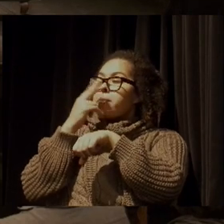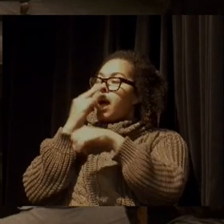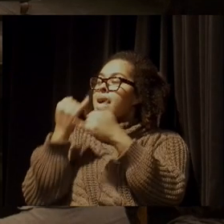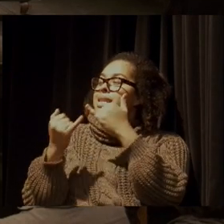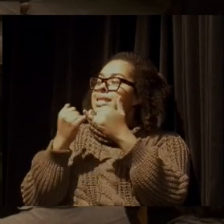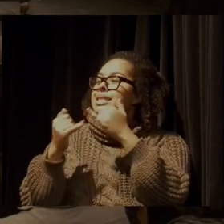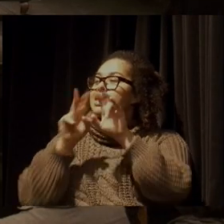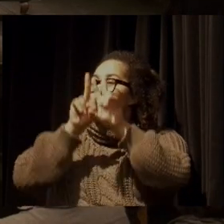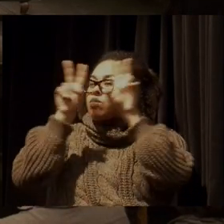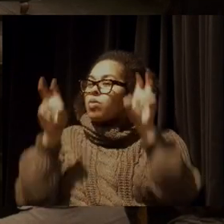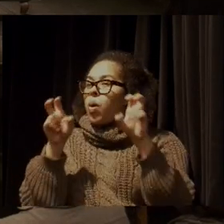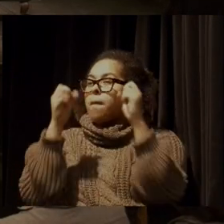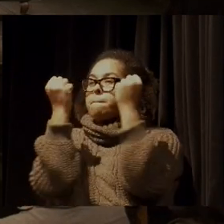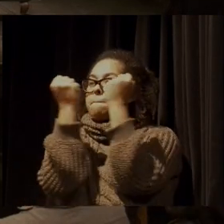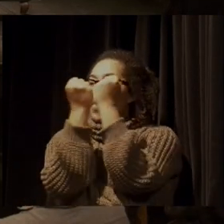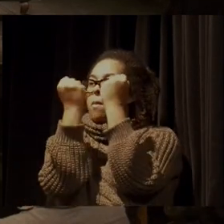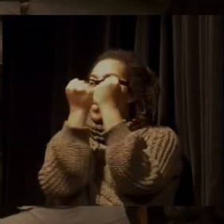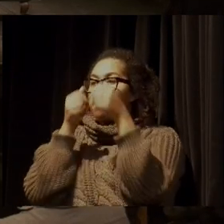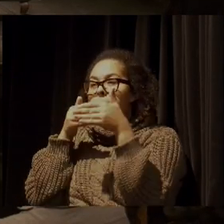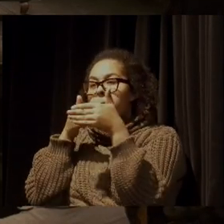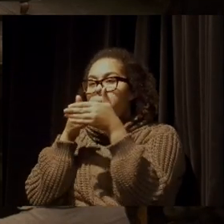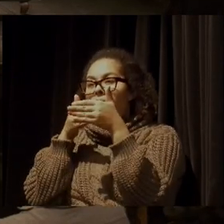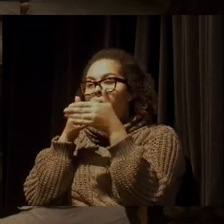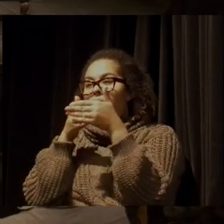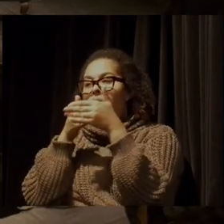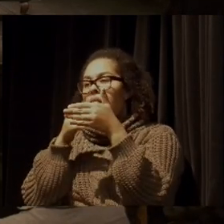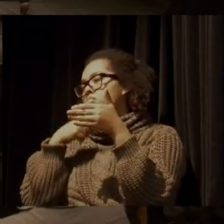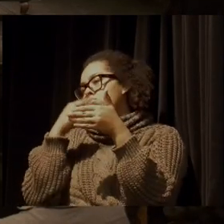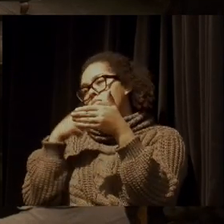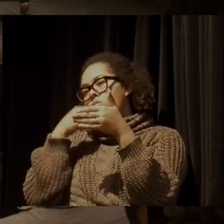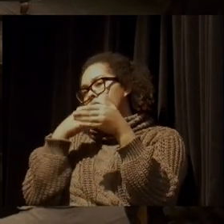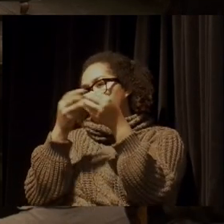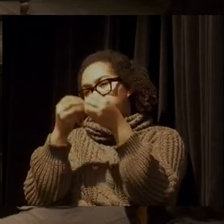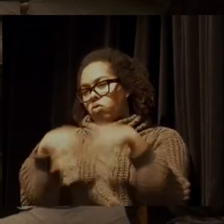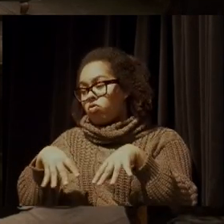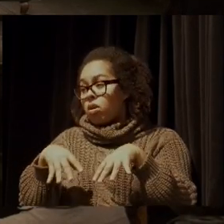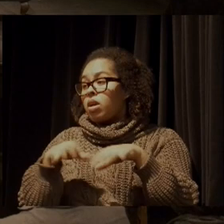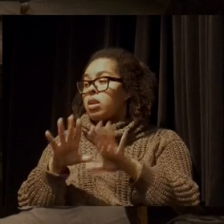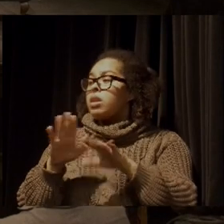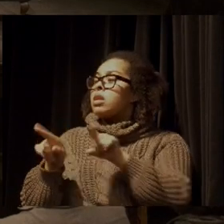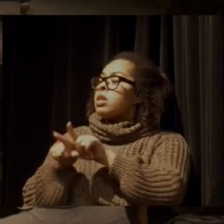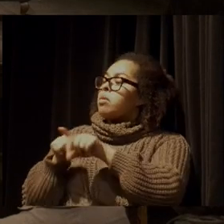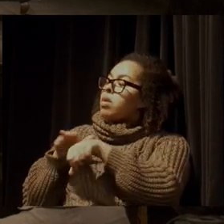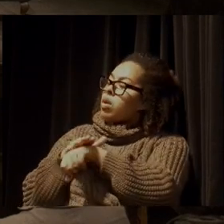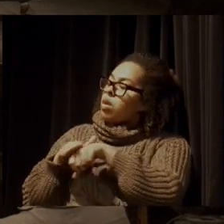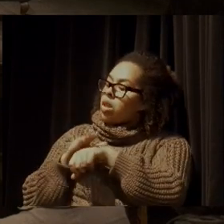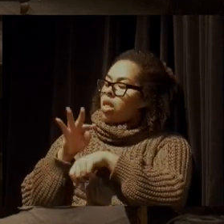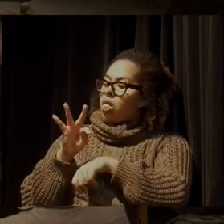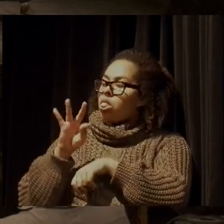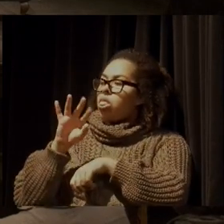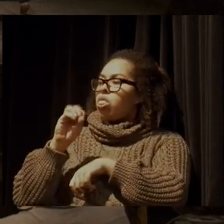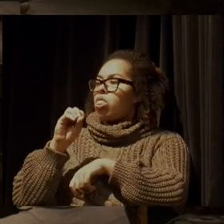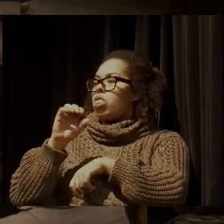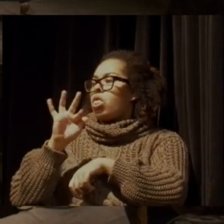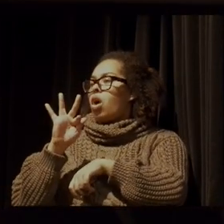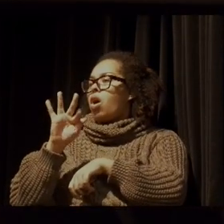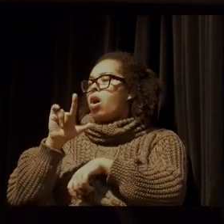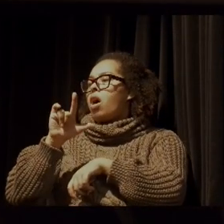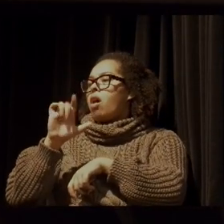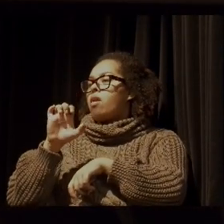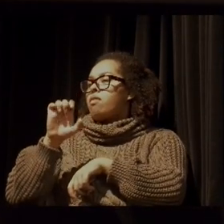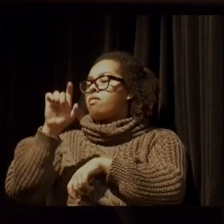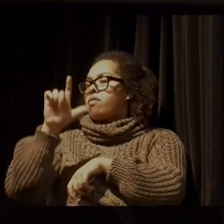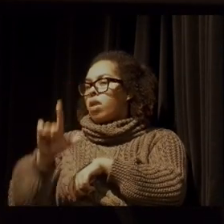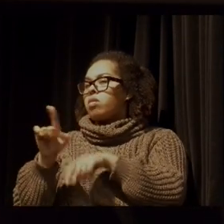para o que se tentou fazer nos últimos anos. Mas voltando à conversa com o Toffoli e com a Carmen Lúcia. E daí,